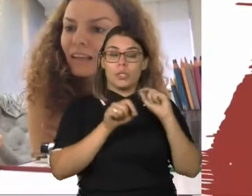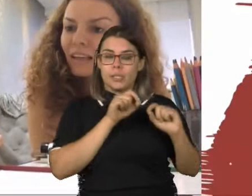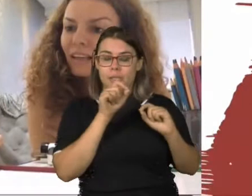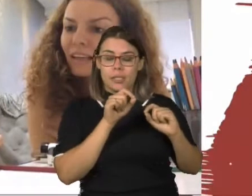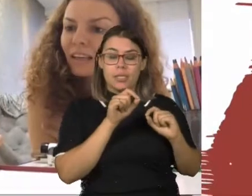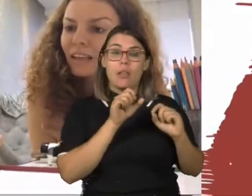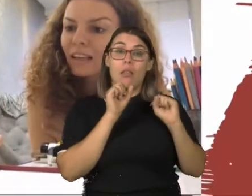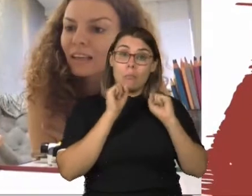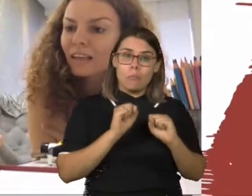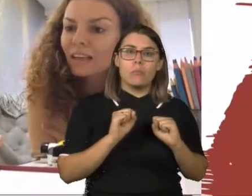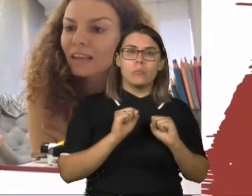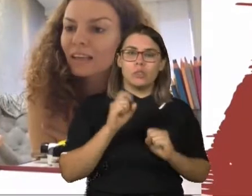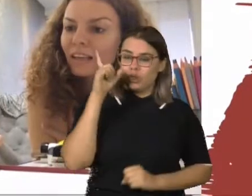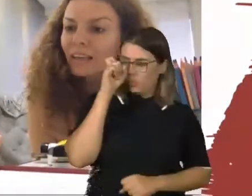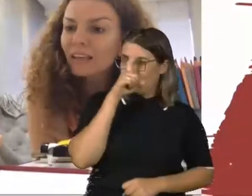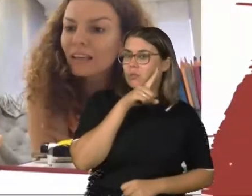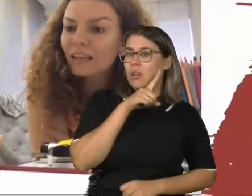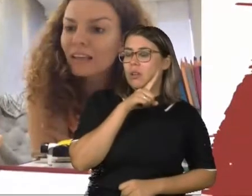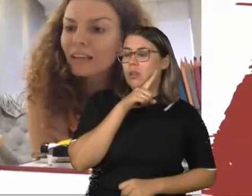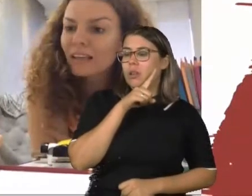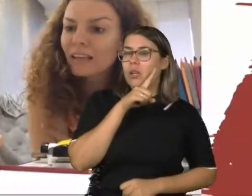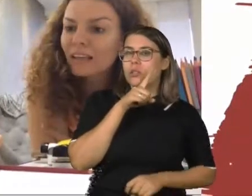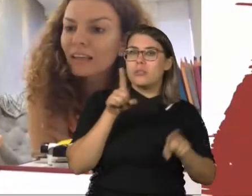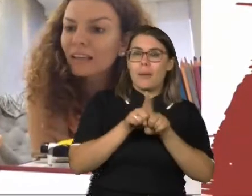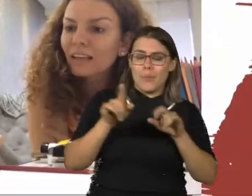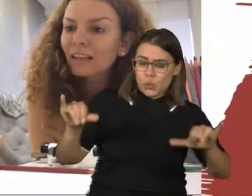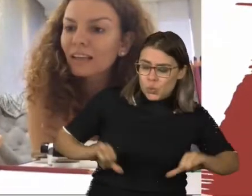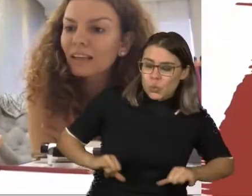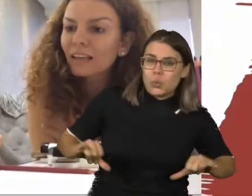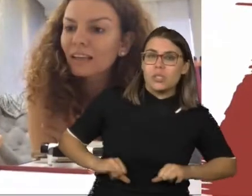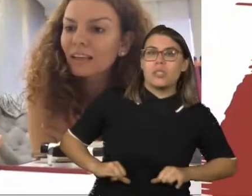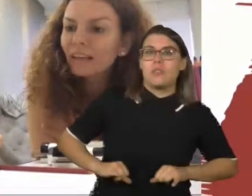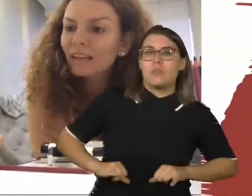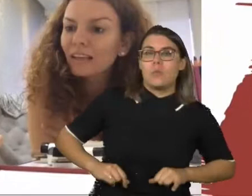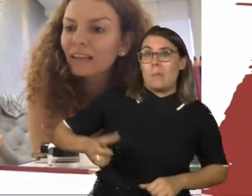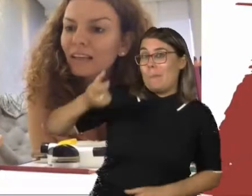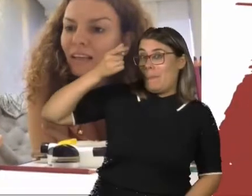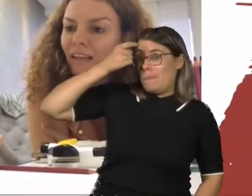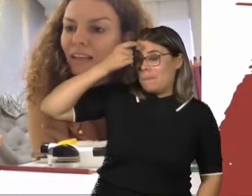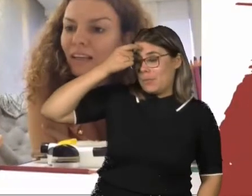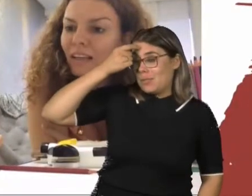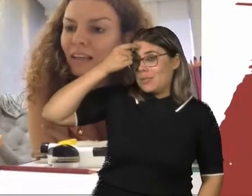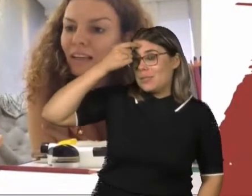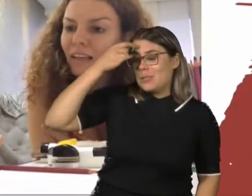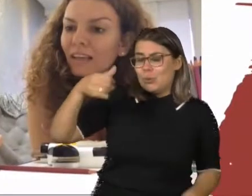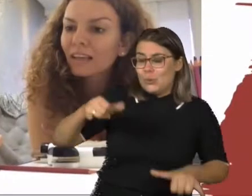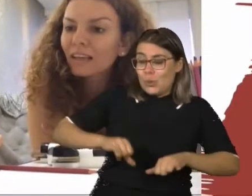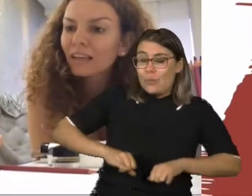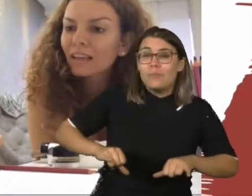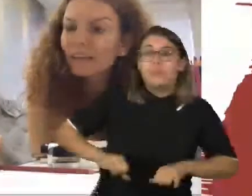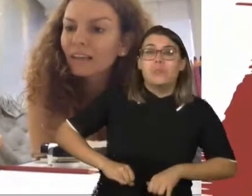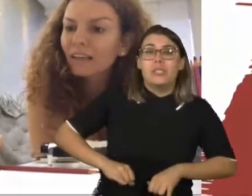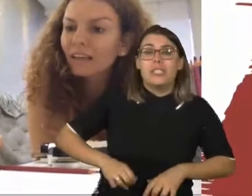prejuízos, ela tenha dificuldade e ela esteja em sofrimento, seja ele psíquico, ela sabe do seu sofrimento e tem o desejo